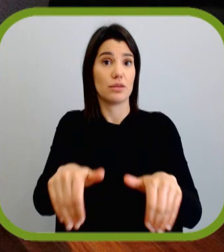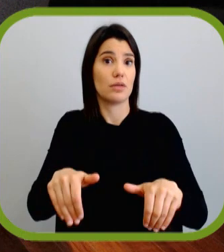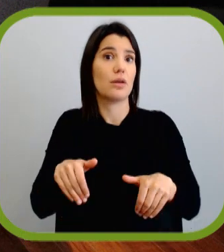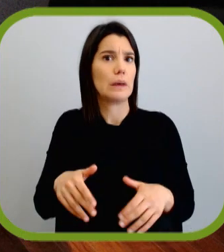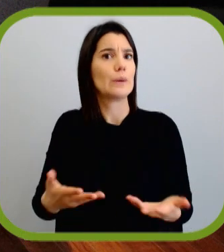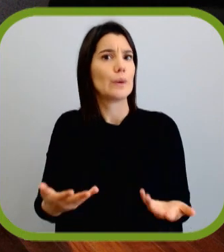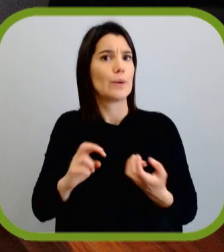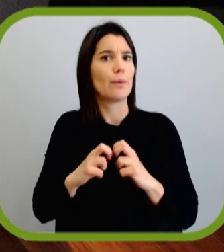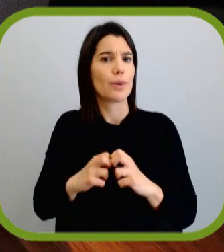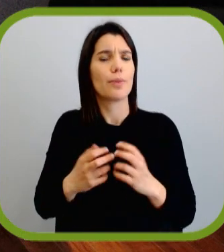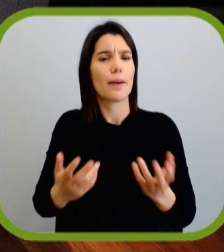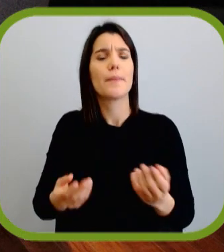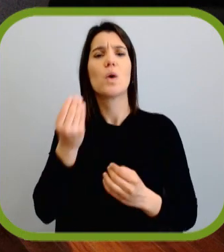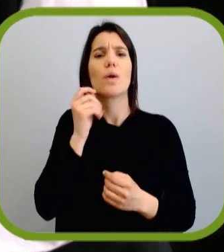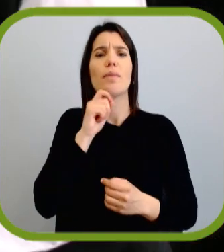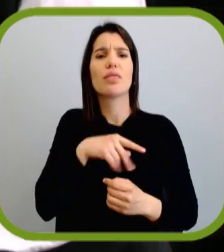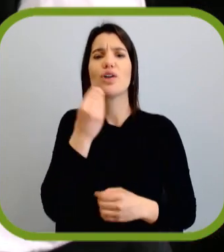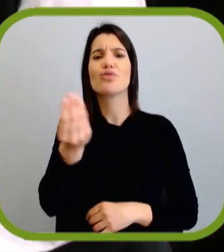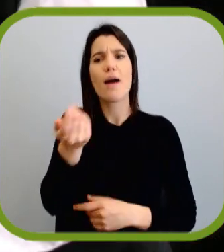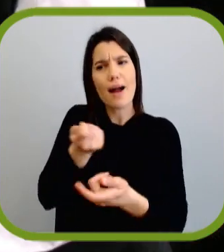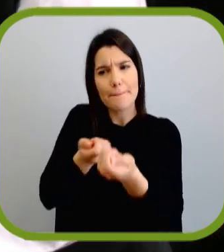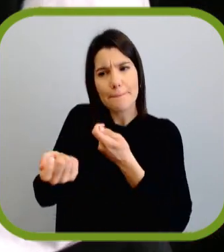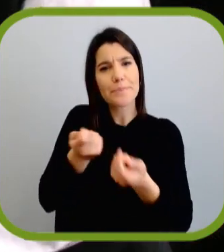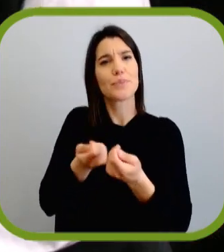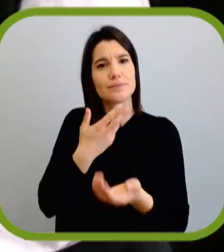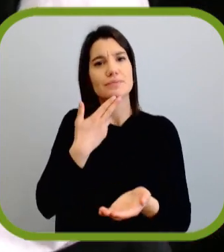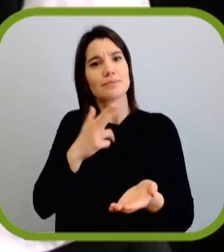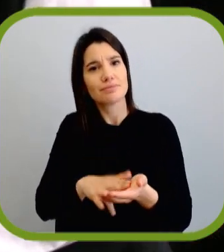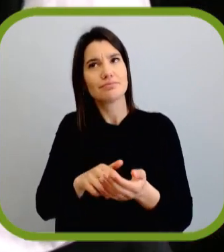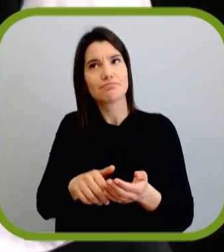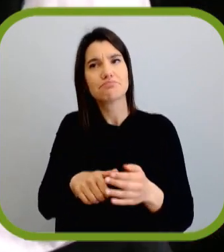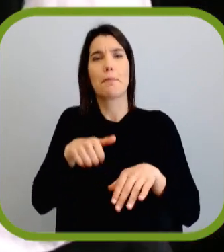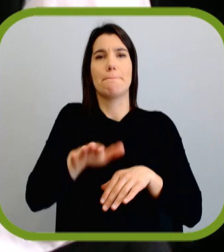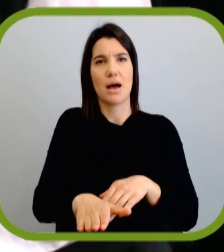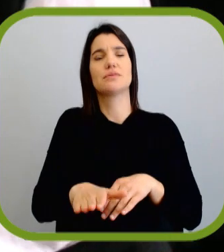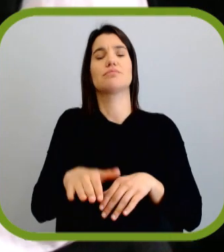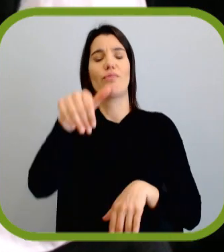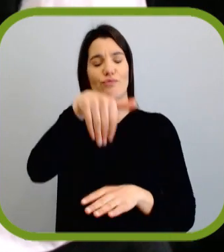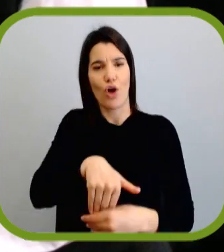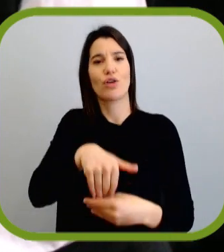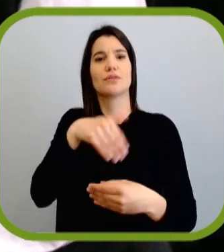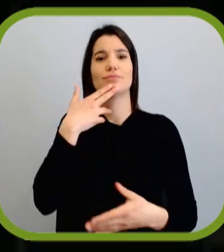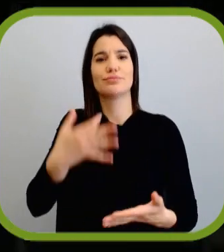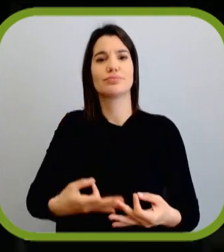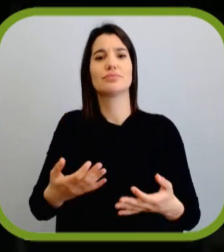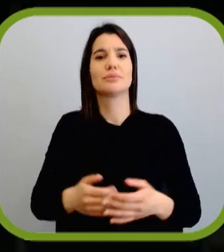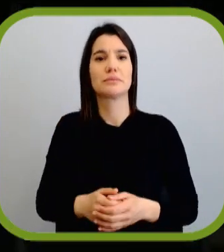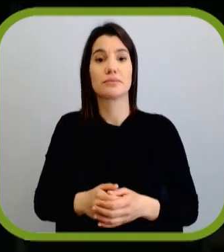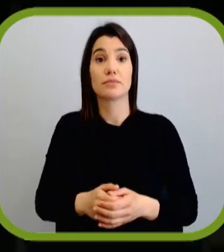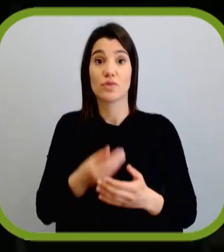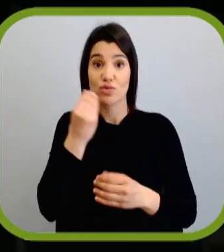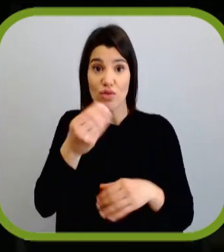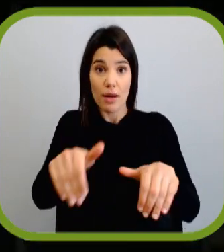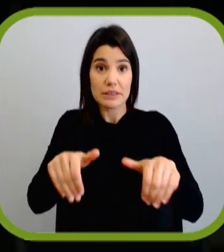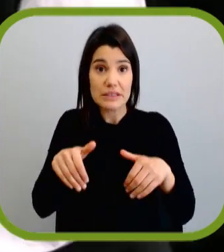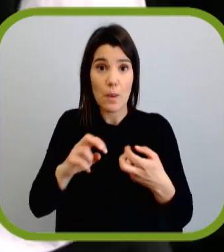abstenção jovem é um problema. Como é se podem captar os jovens a realmente dar o passo e ir às urnas? Eu não sei se a abstenção